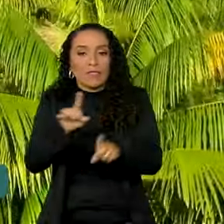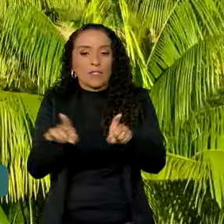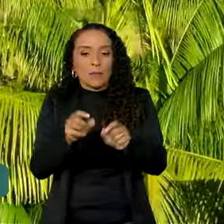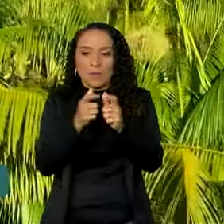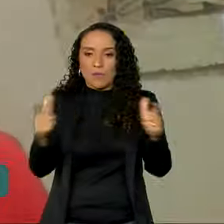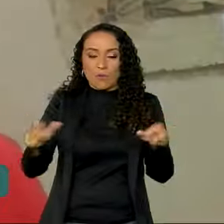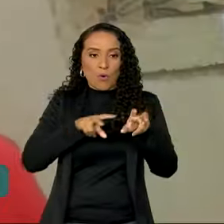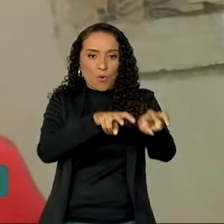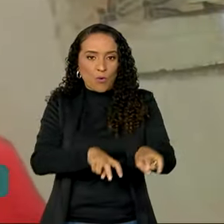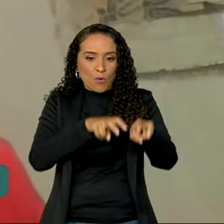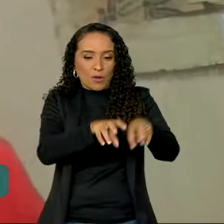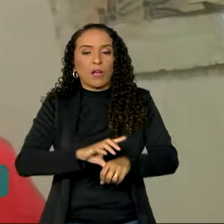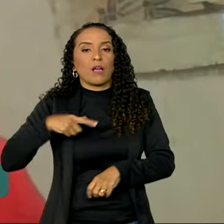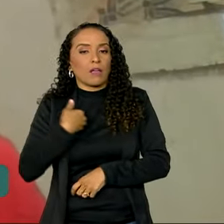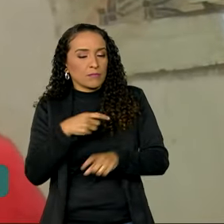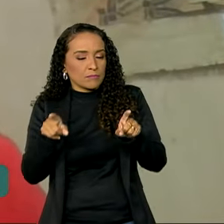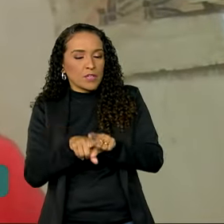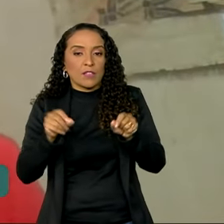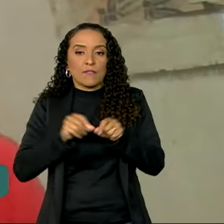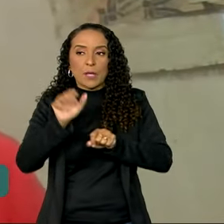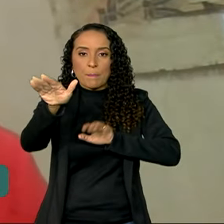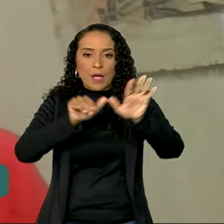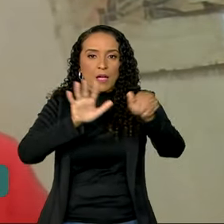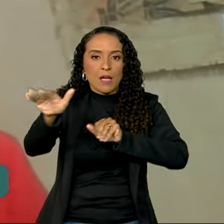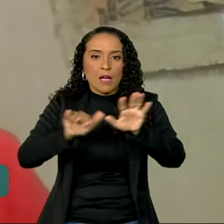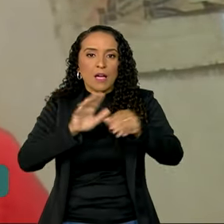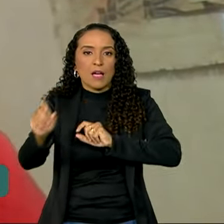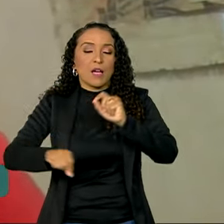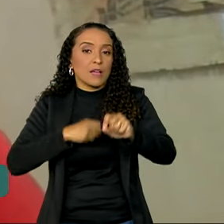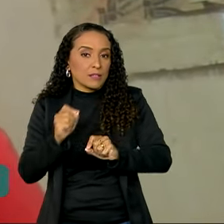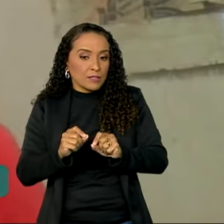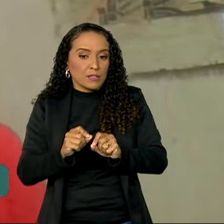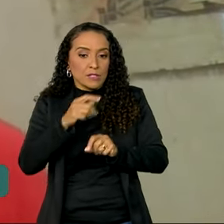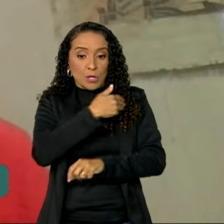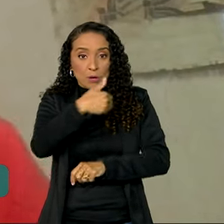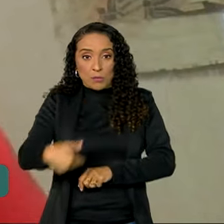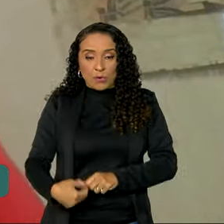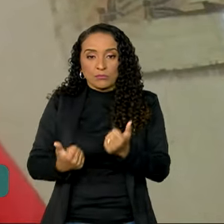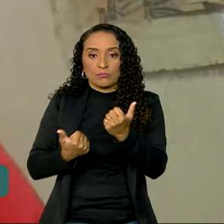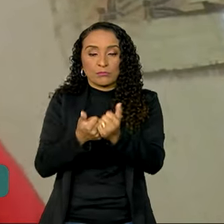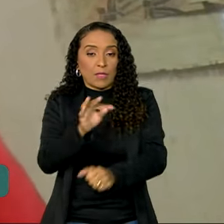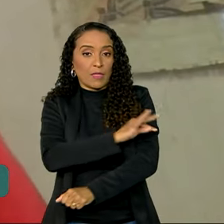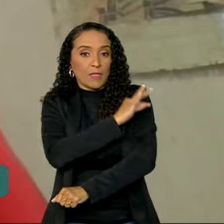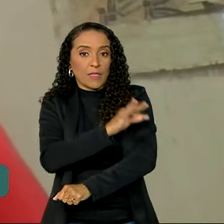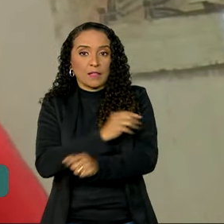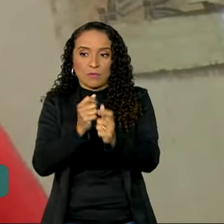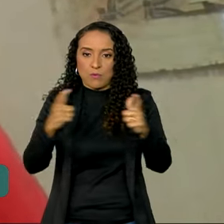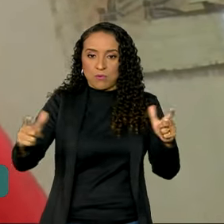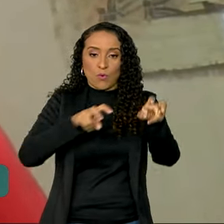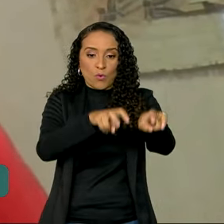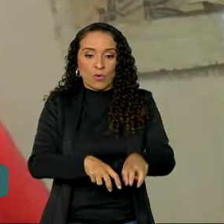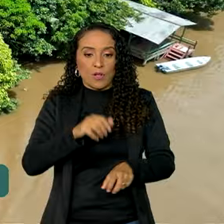extensão rural. Nós estamos também fazendo a chamada pública de assistência técnica e extensão rural,